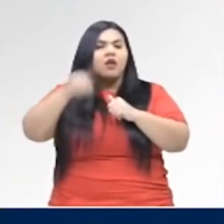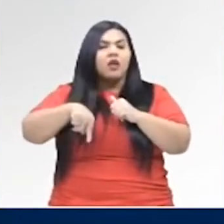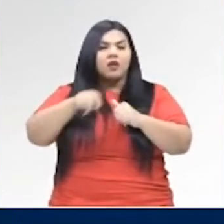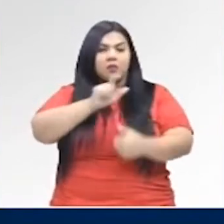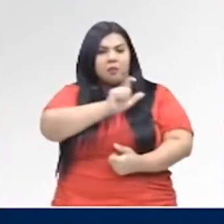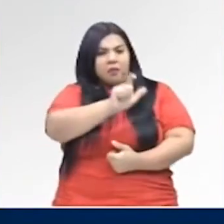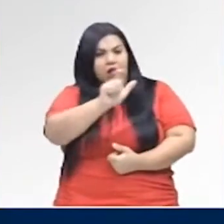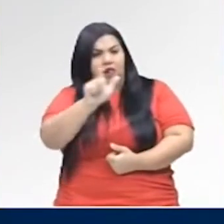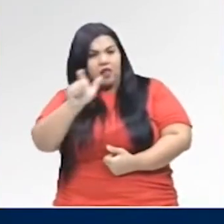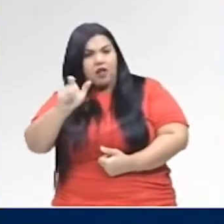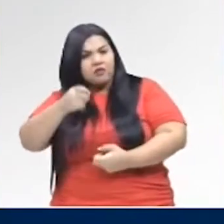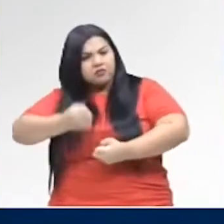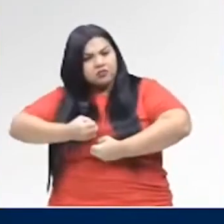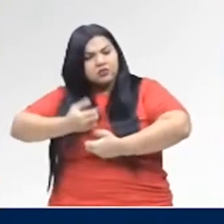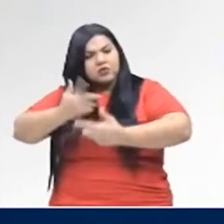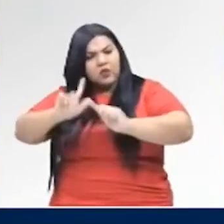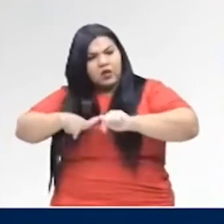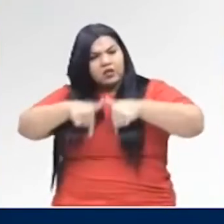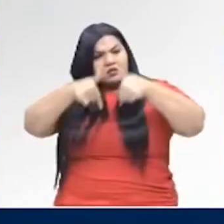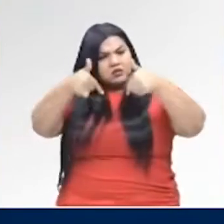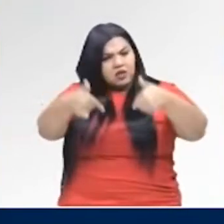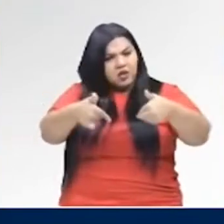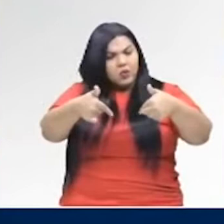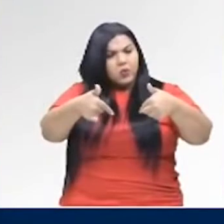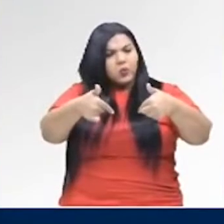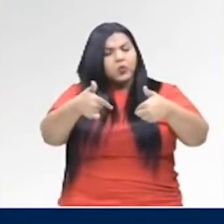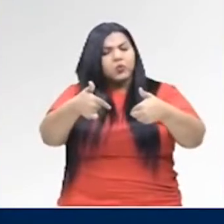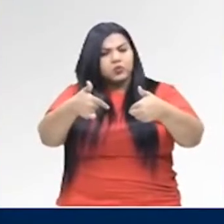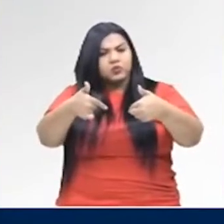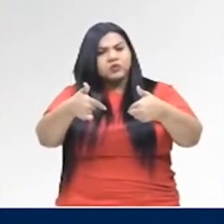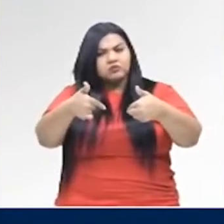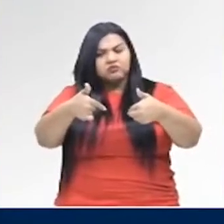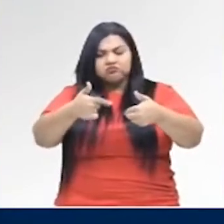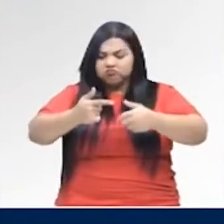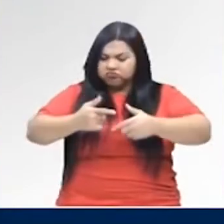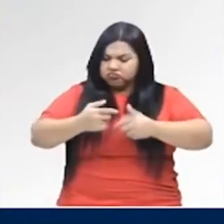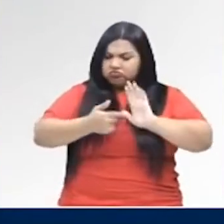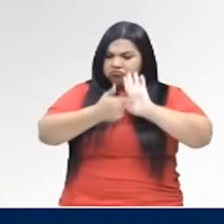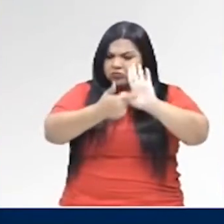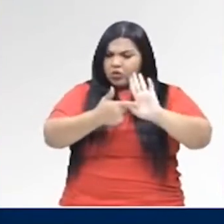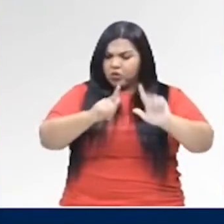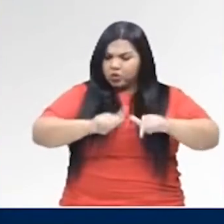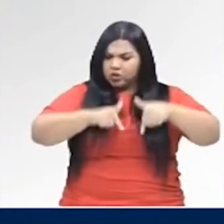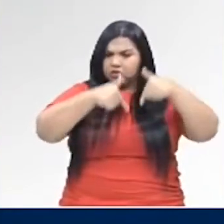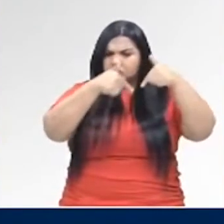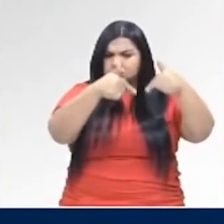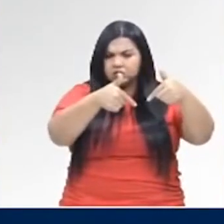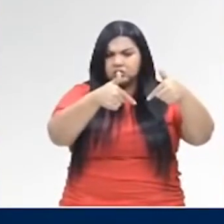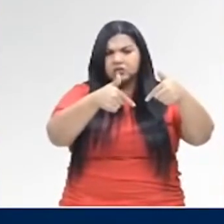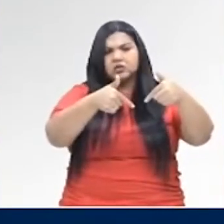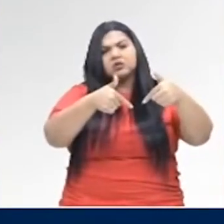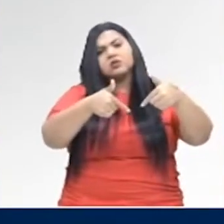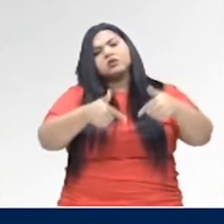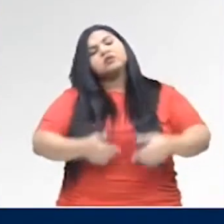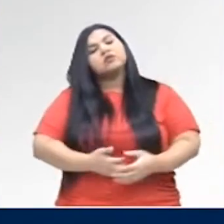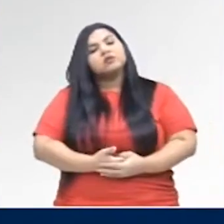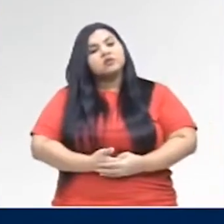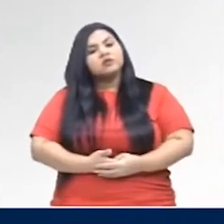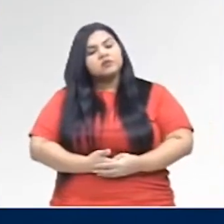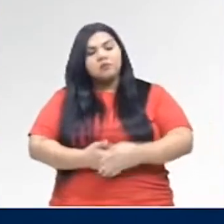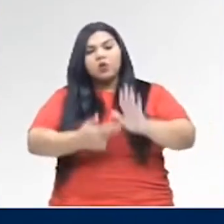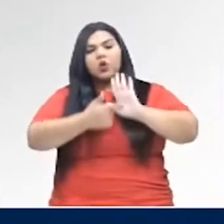palavras que indicam ação, elas exprimem, elas exprimem, elas